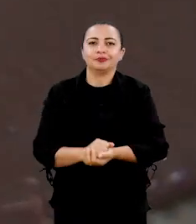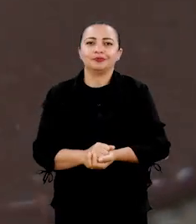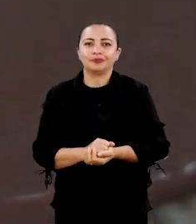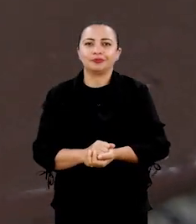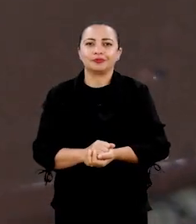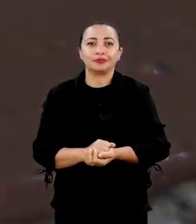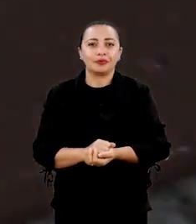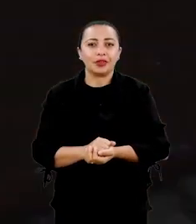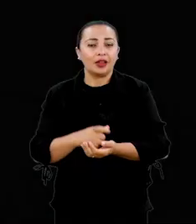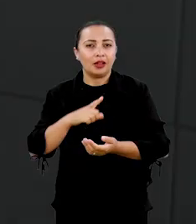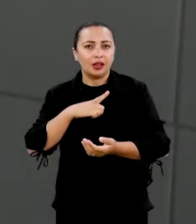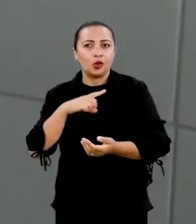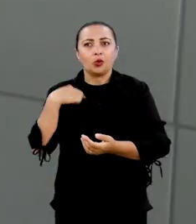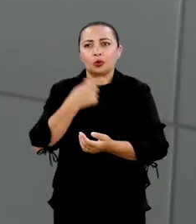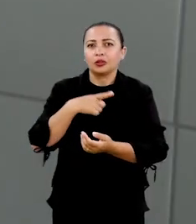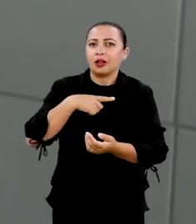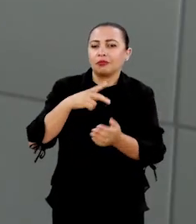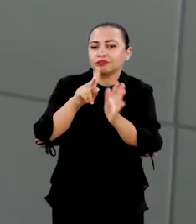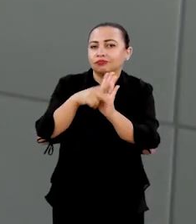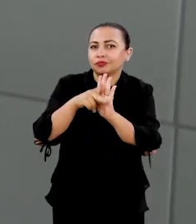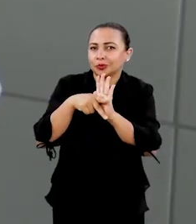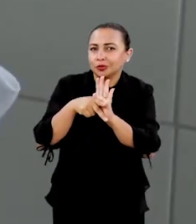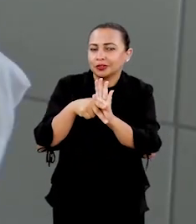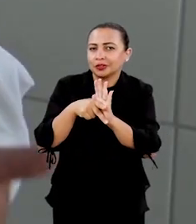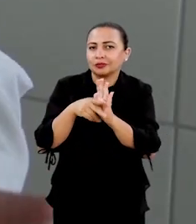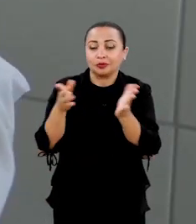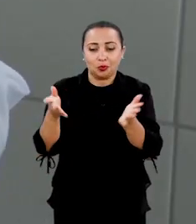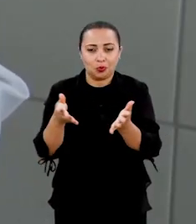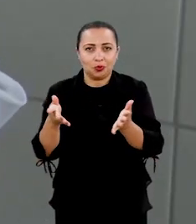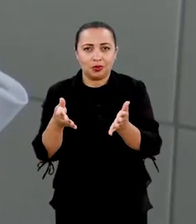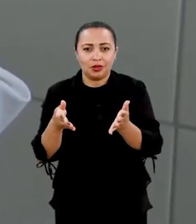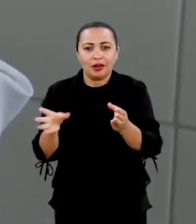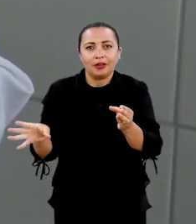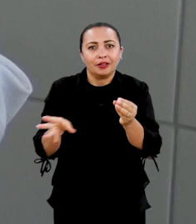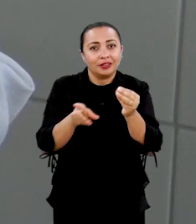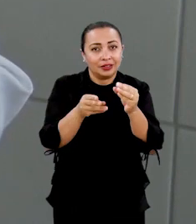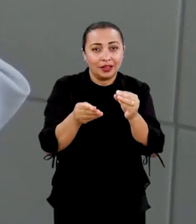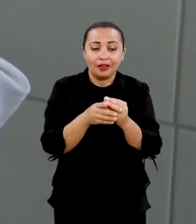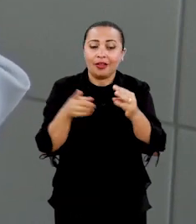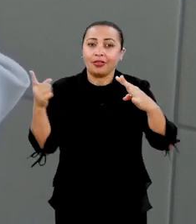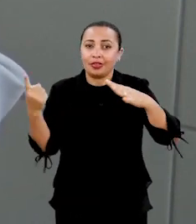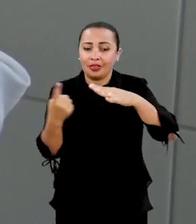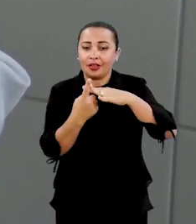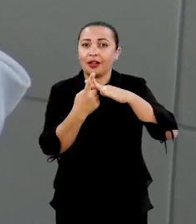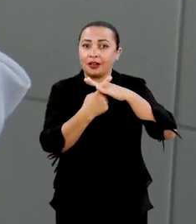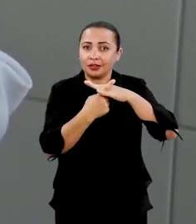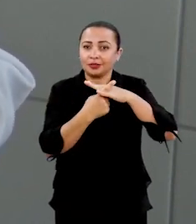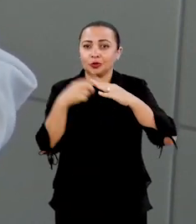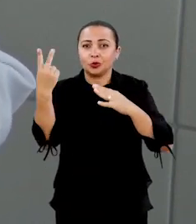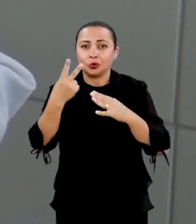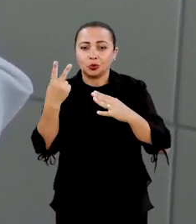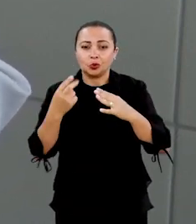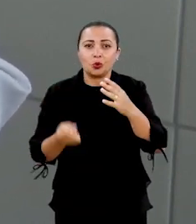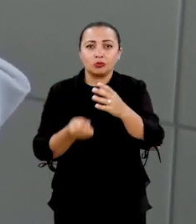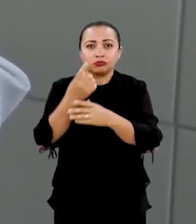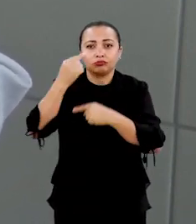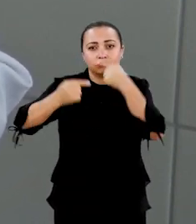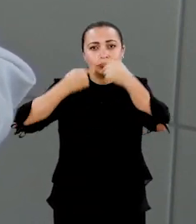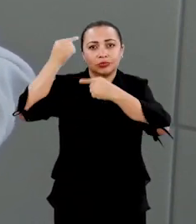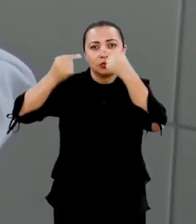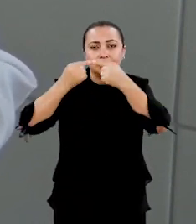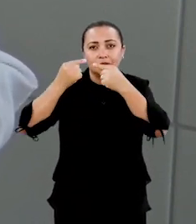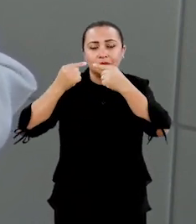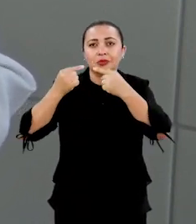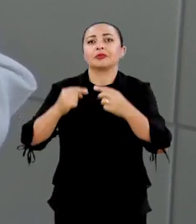presentes no chocolate. Então a gente tem um projeto que integra duas matérias-primas